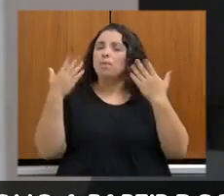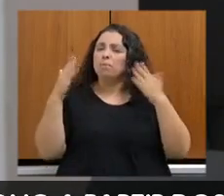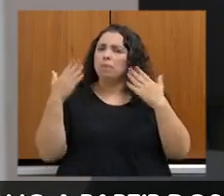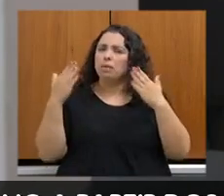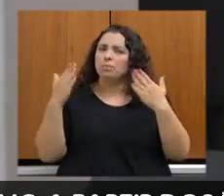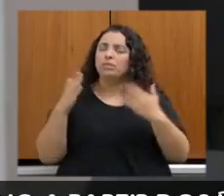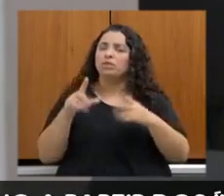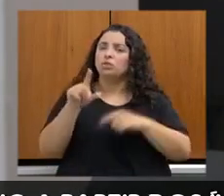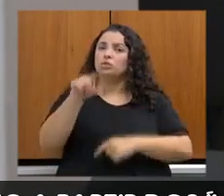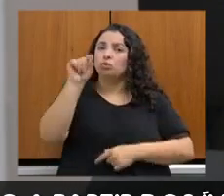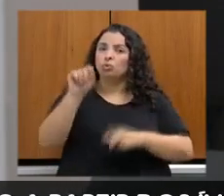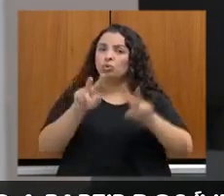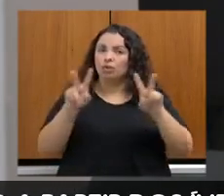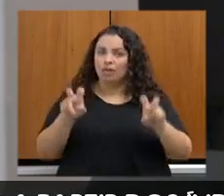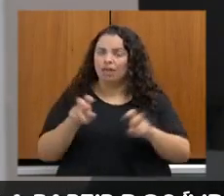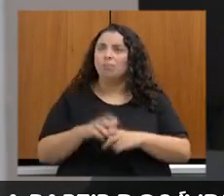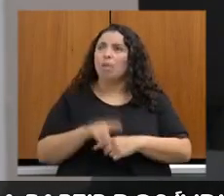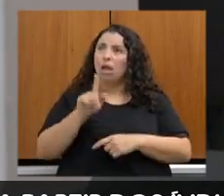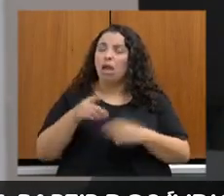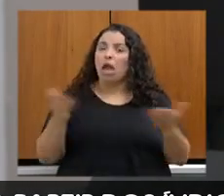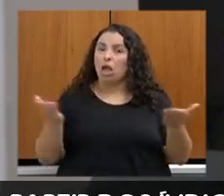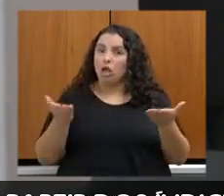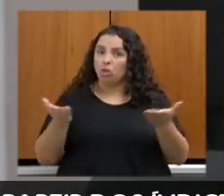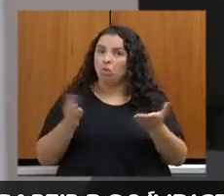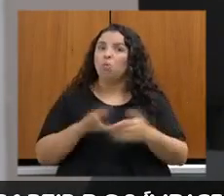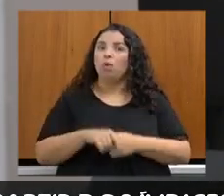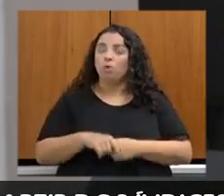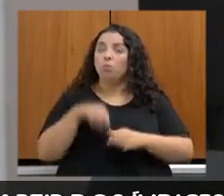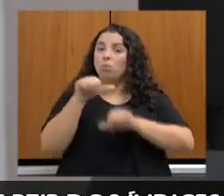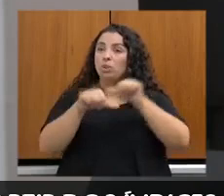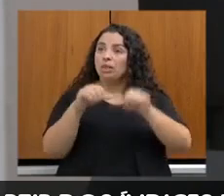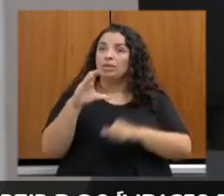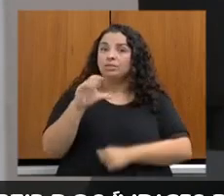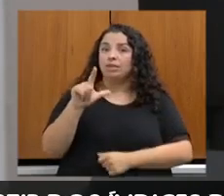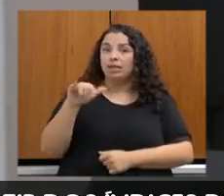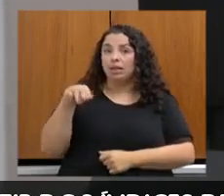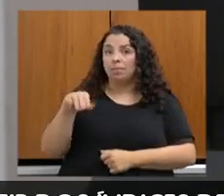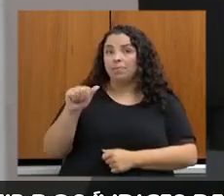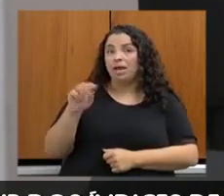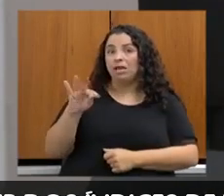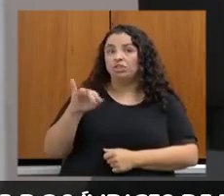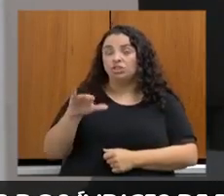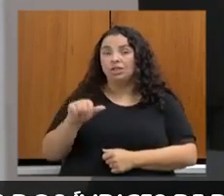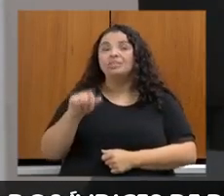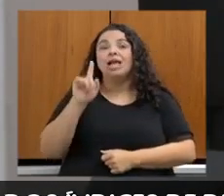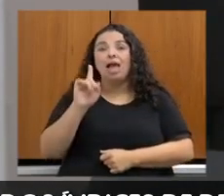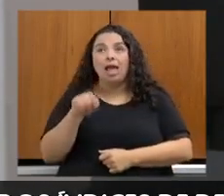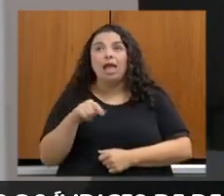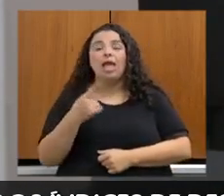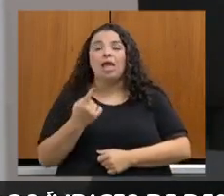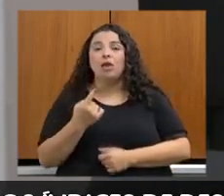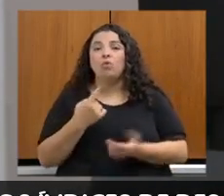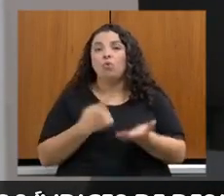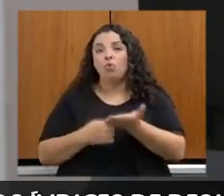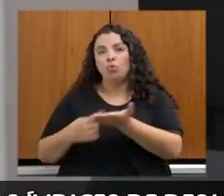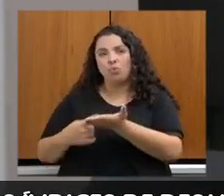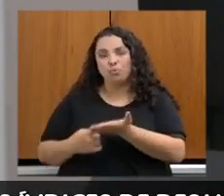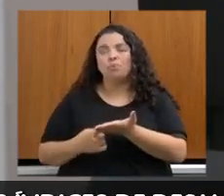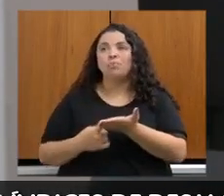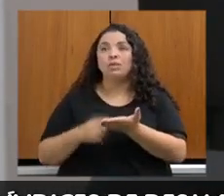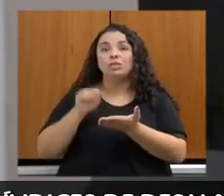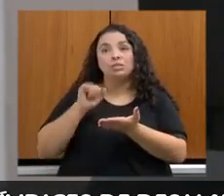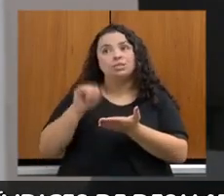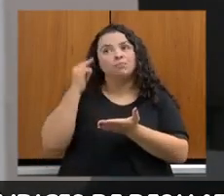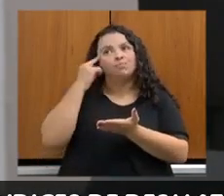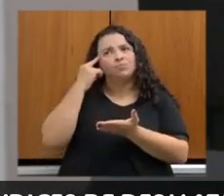contemporâneo, mudanças climáticas, é o tema da agenda mundial, quando a gente pensa em gestão ambiental. Cumprimentar também toda